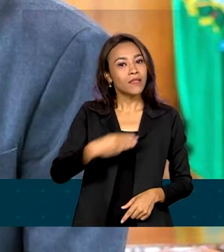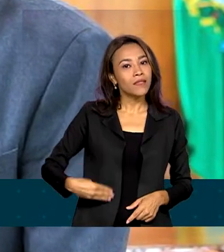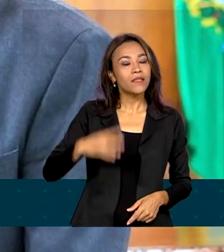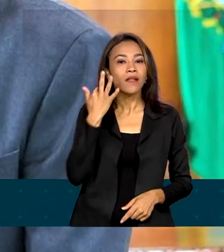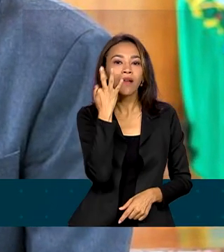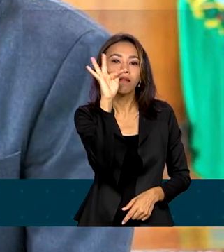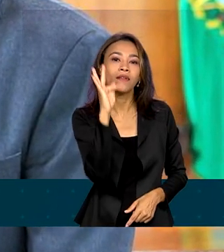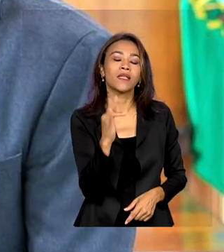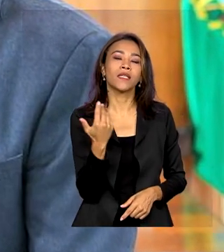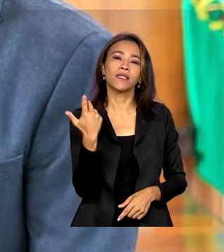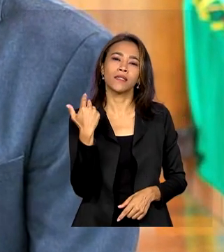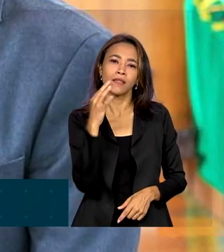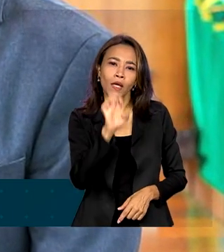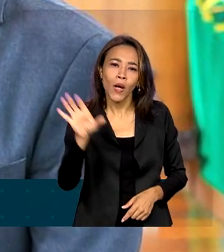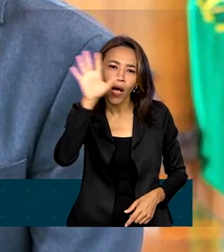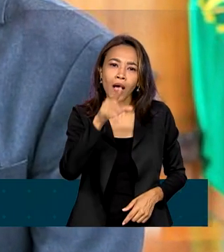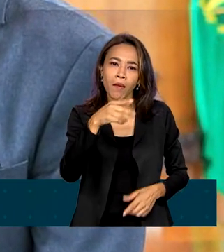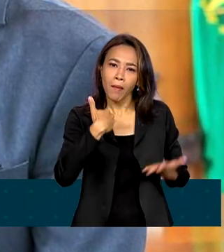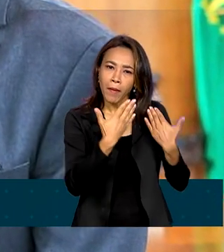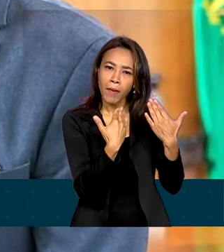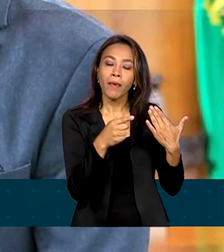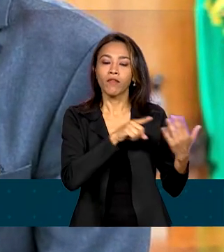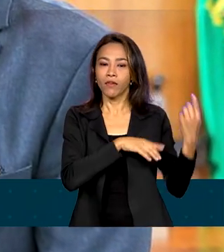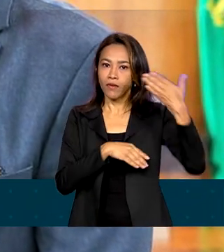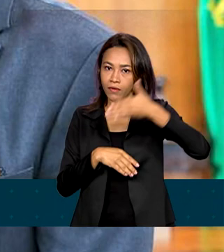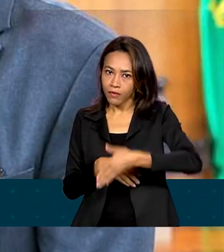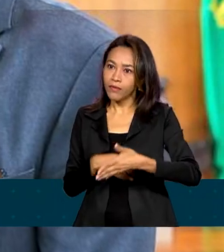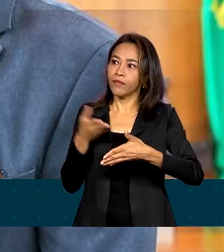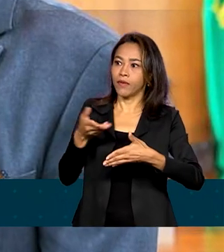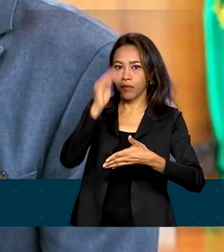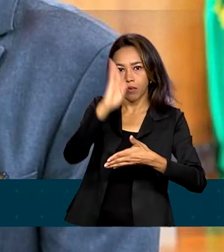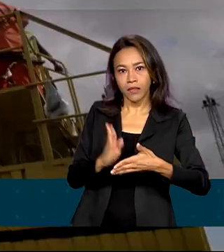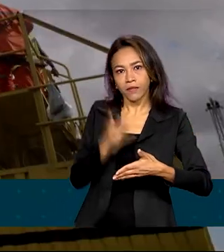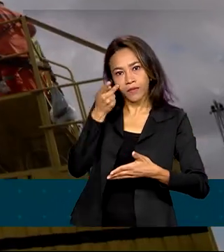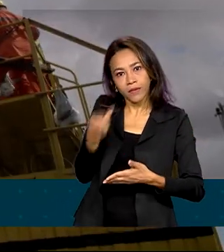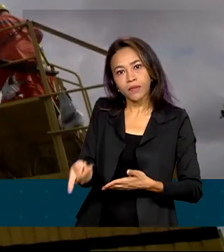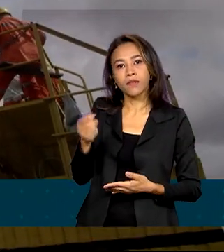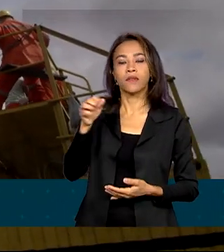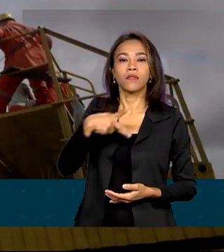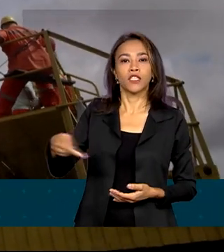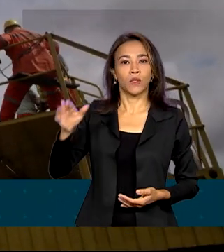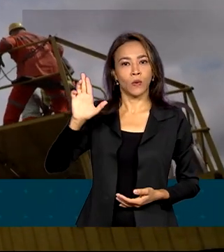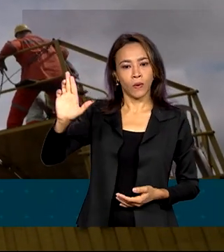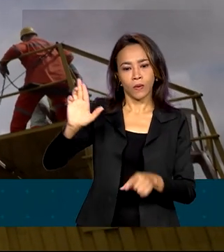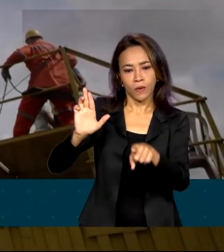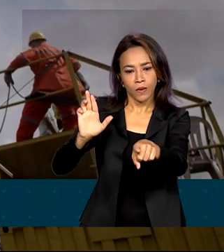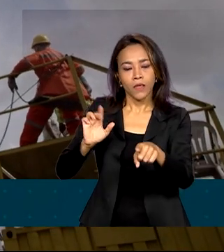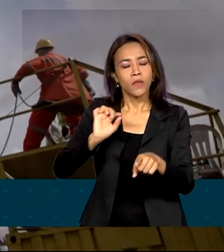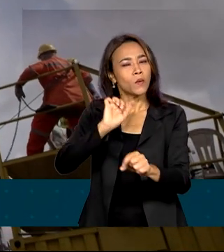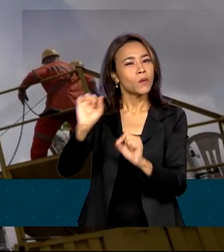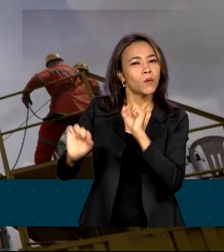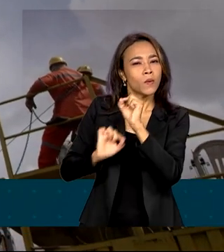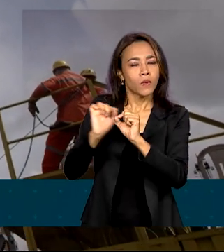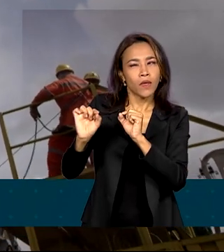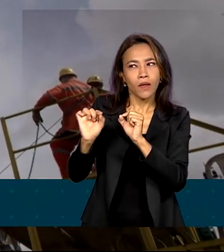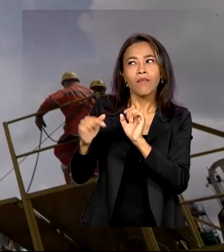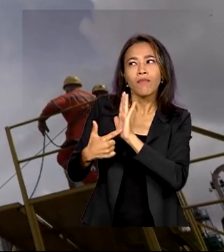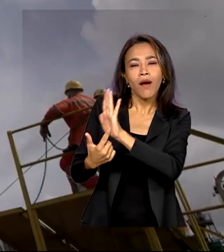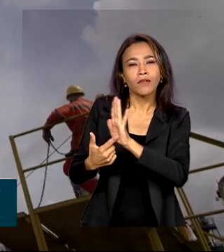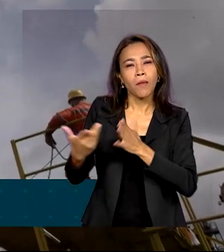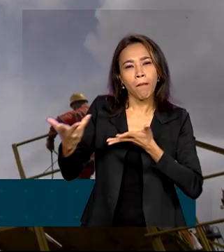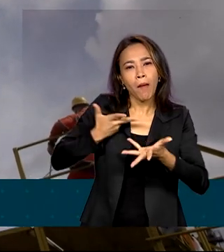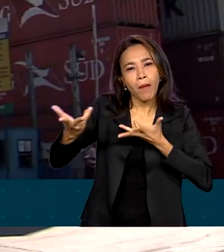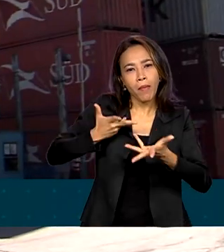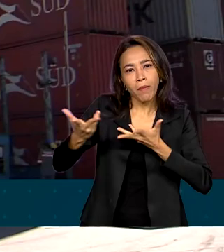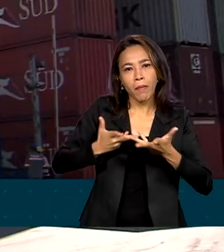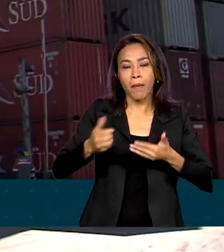dos Negócios Estrangeiros da França, ao presidente Lula no Palácio do Planalto, sinaliza um aumento no volume das transações entre o